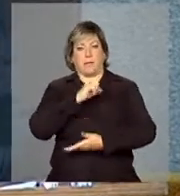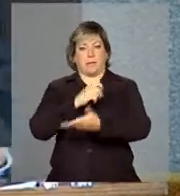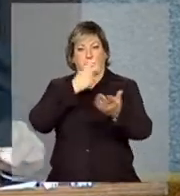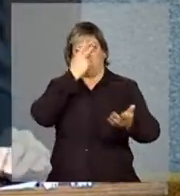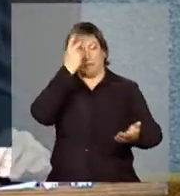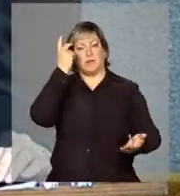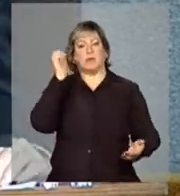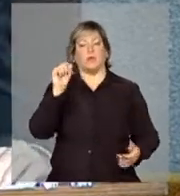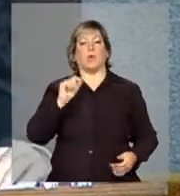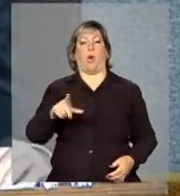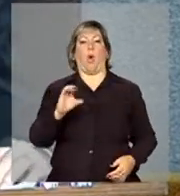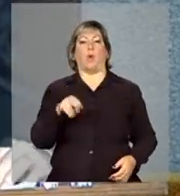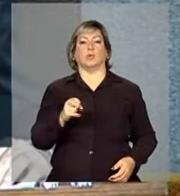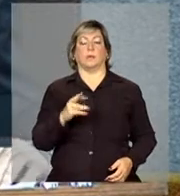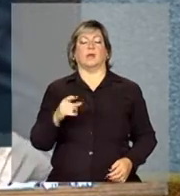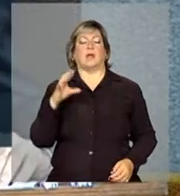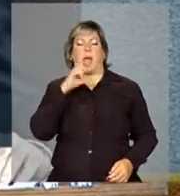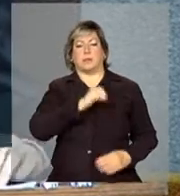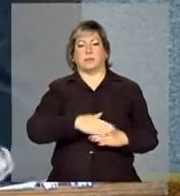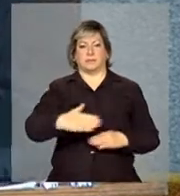O repasse é praticamente imediato.